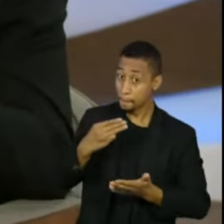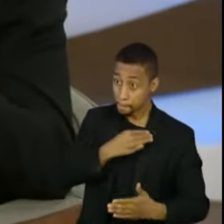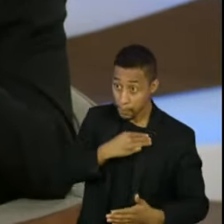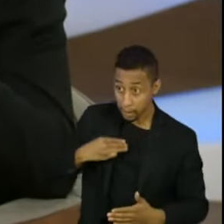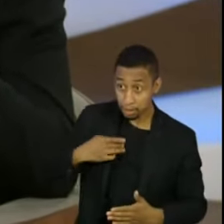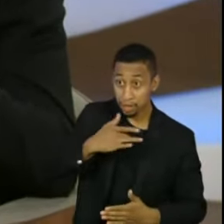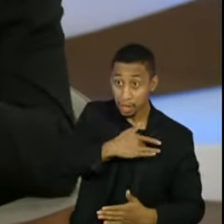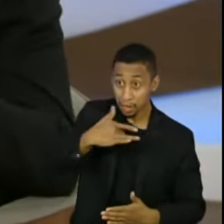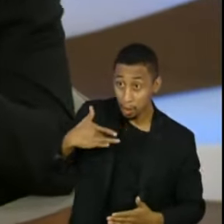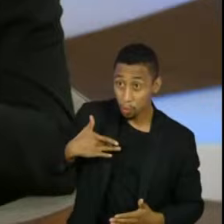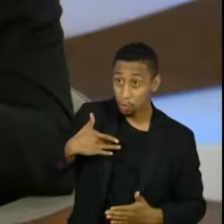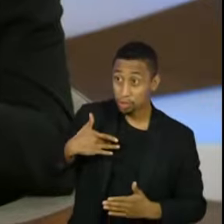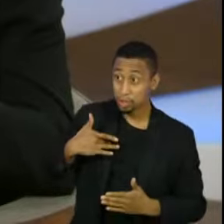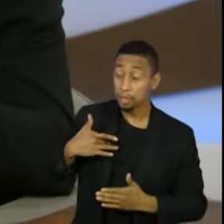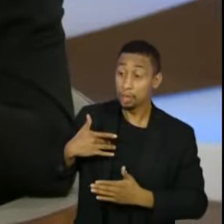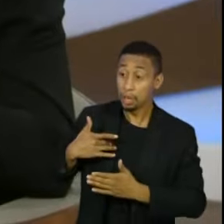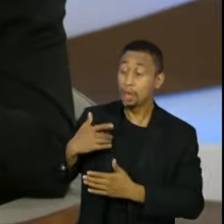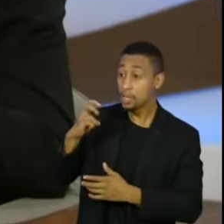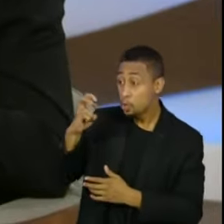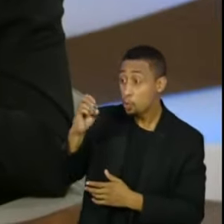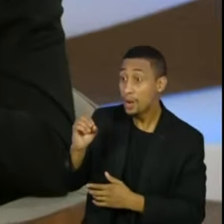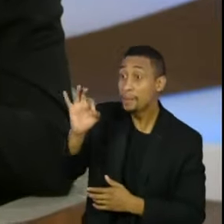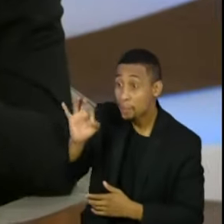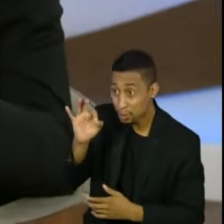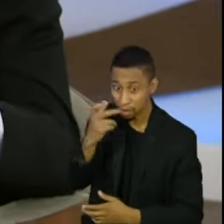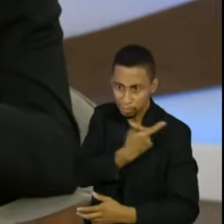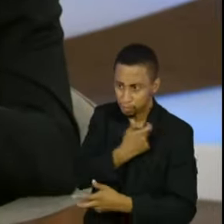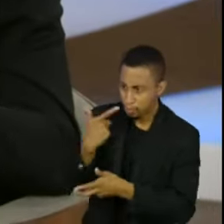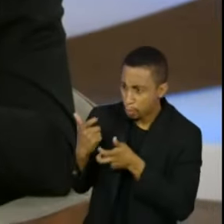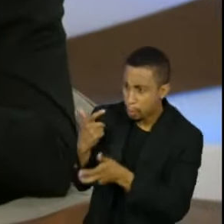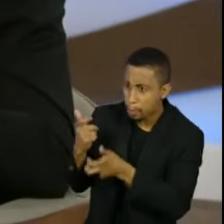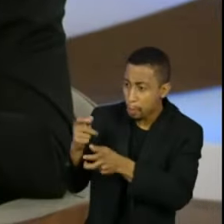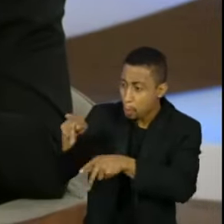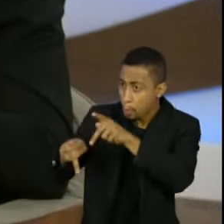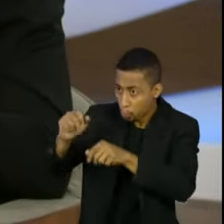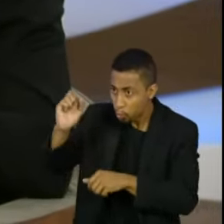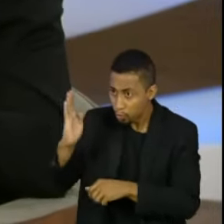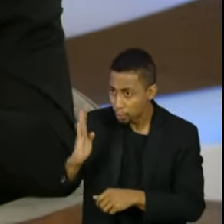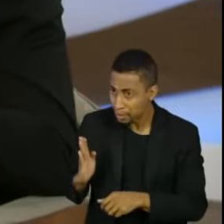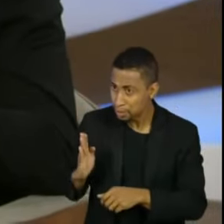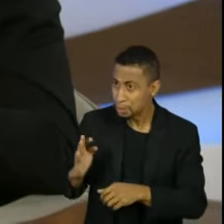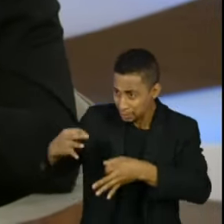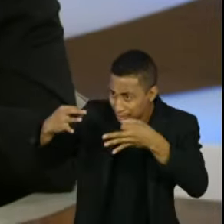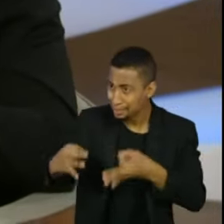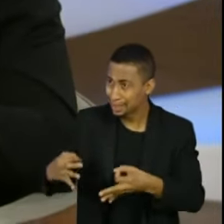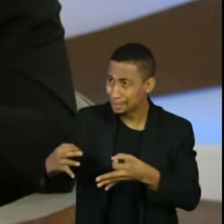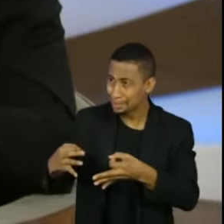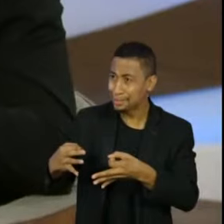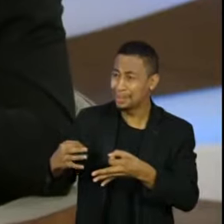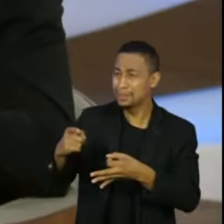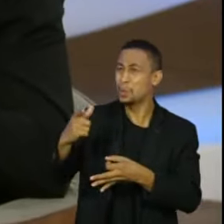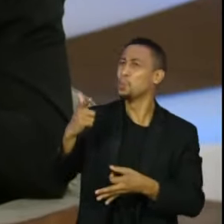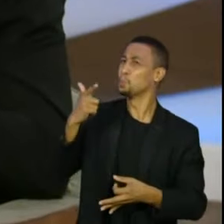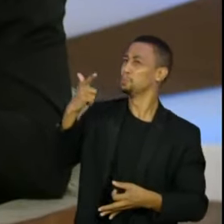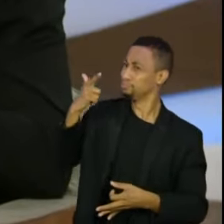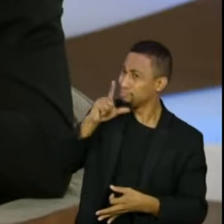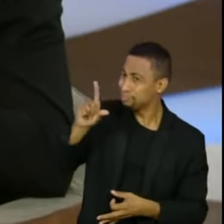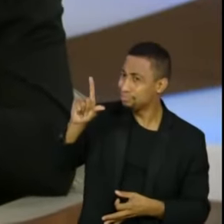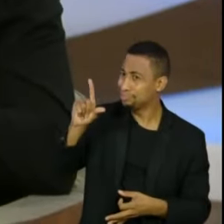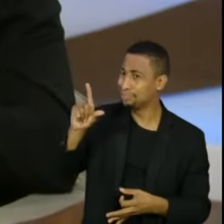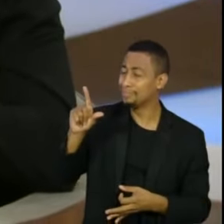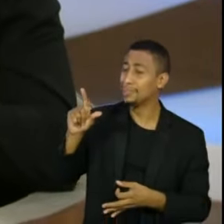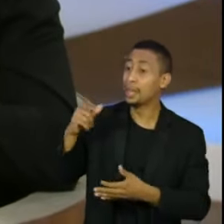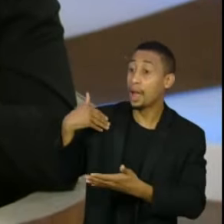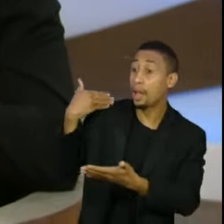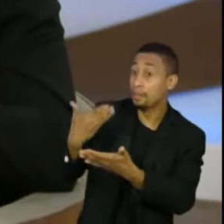de cumprir essa meta que havia sido anunciada perante senadores e senadoras, de que vacinaria metade da população brasileira até